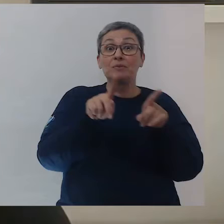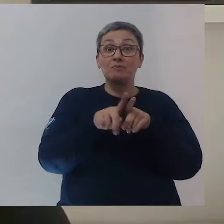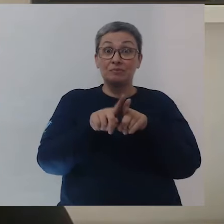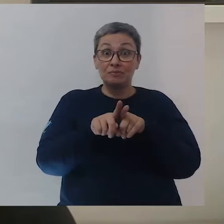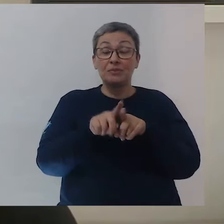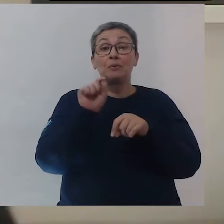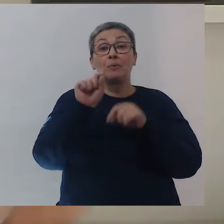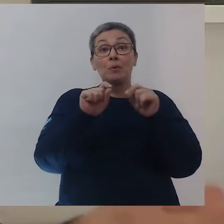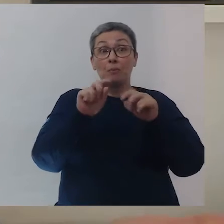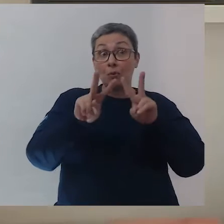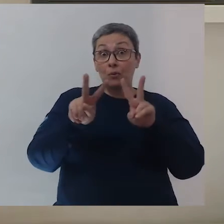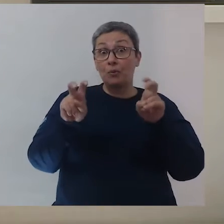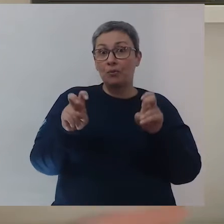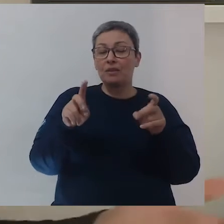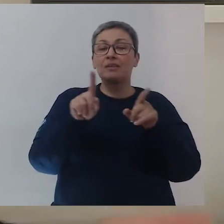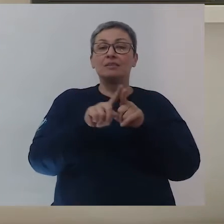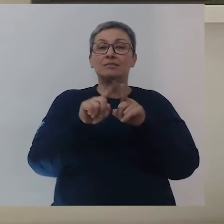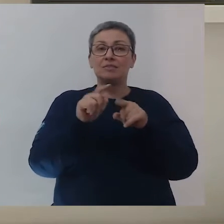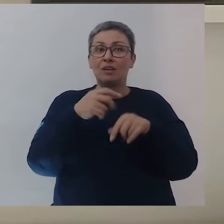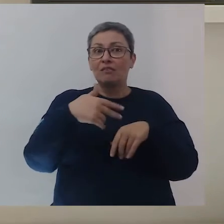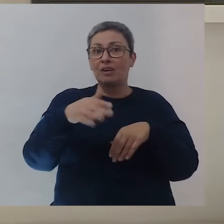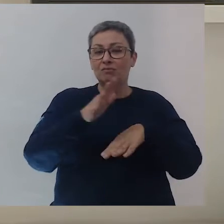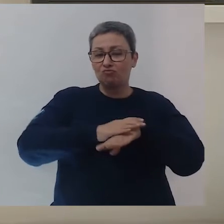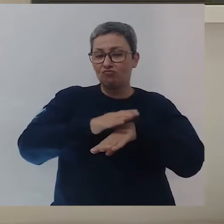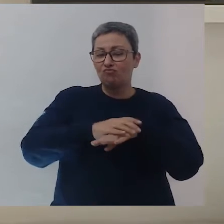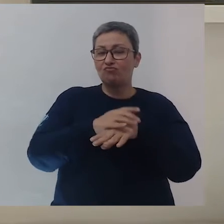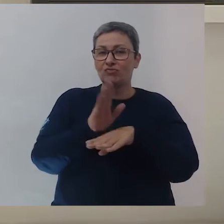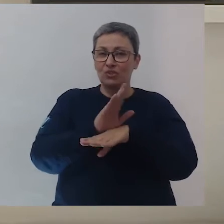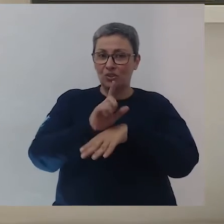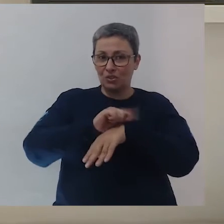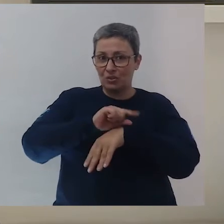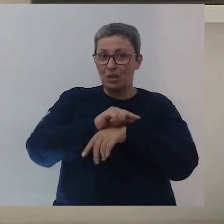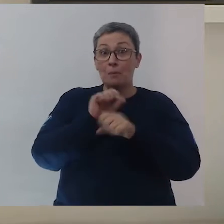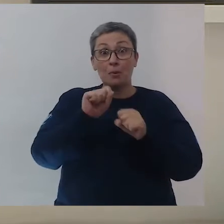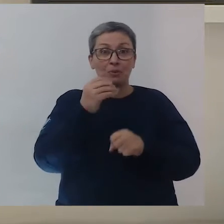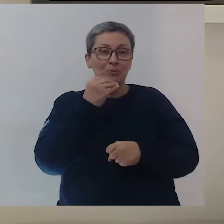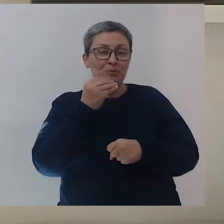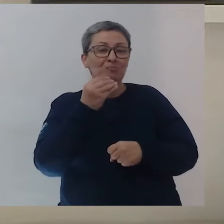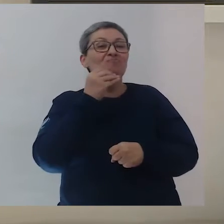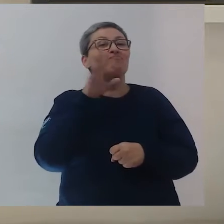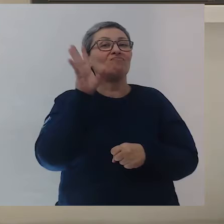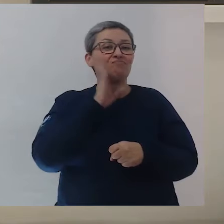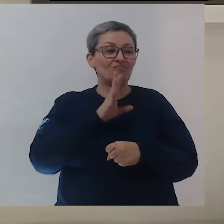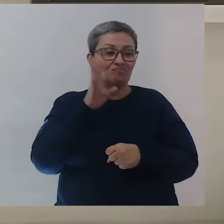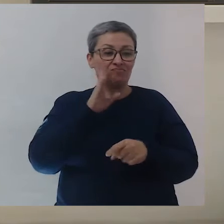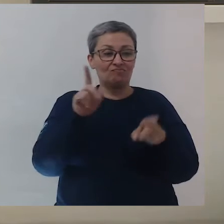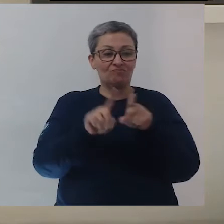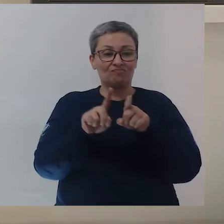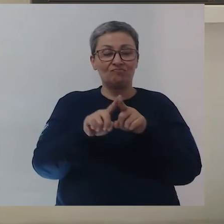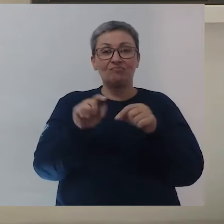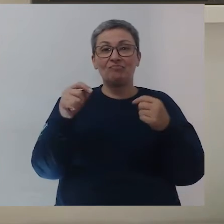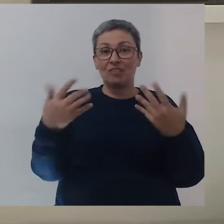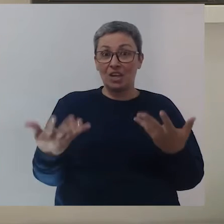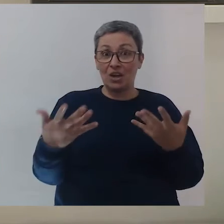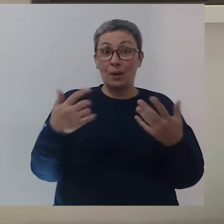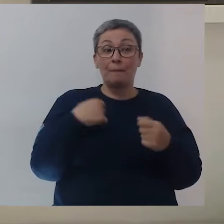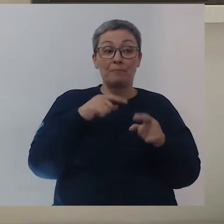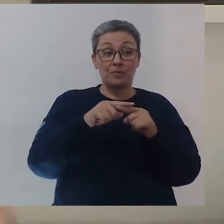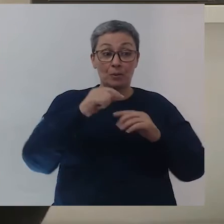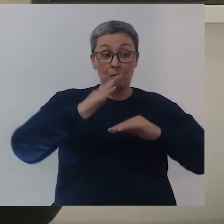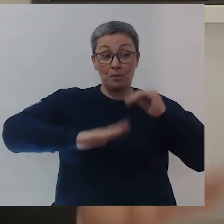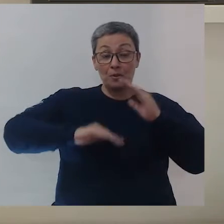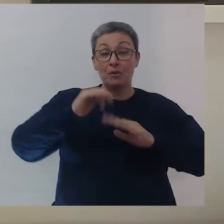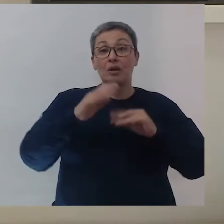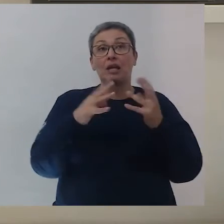professoras também, sobre um tema para vocês fazerem um curta-metragem. Pode ser uma oportunidade bem legal aí de fazer um trabalho.